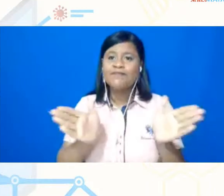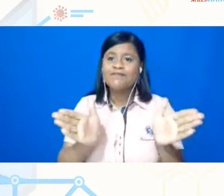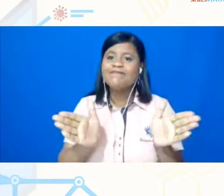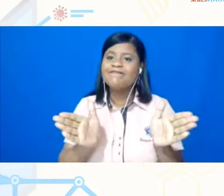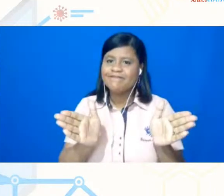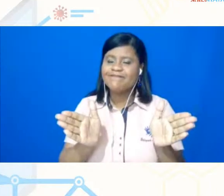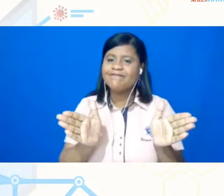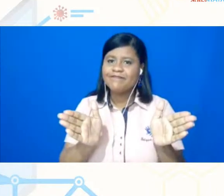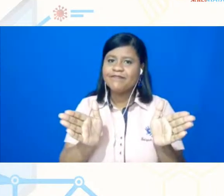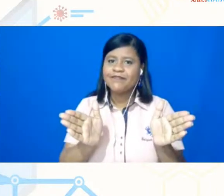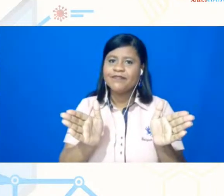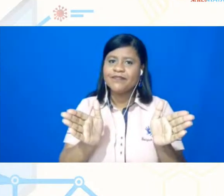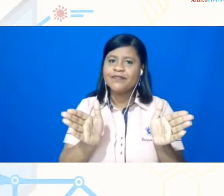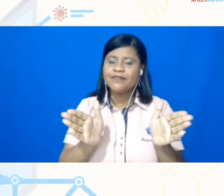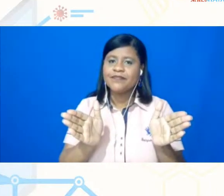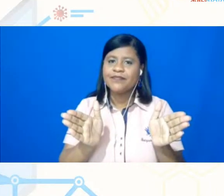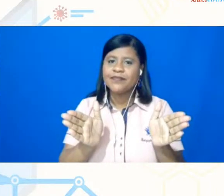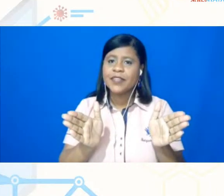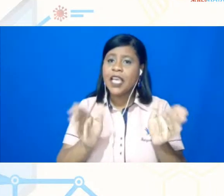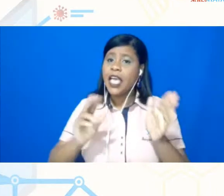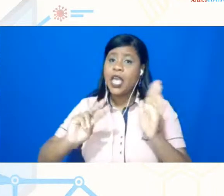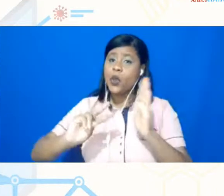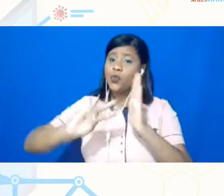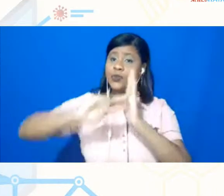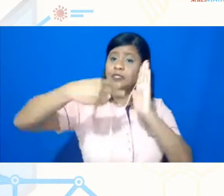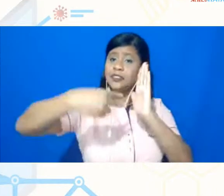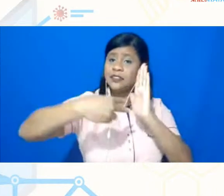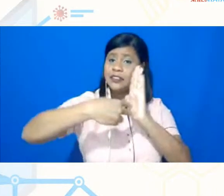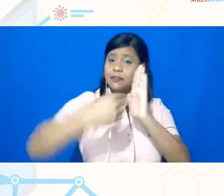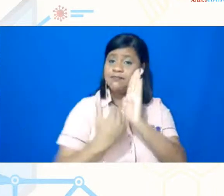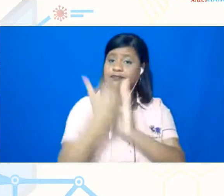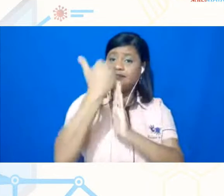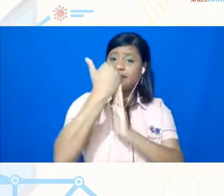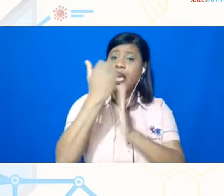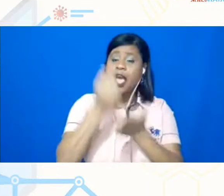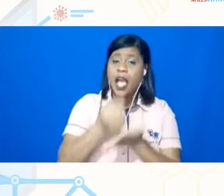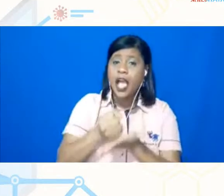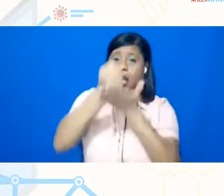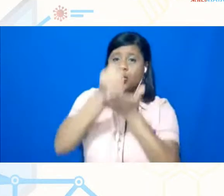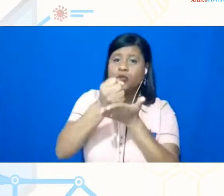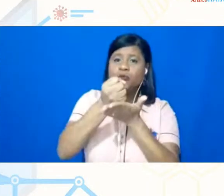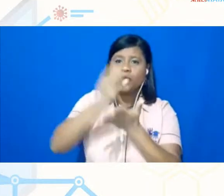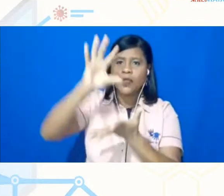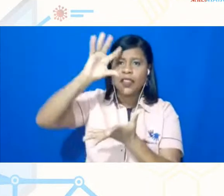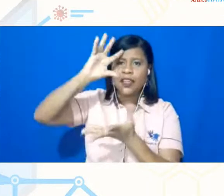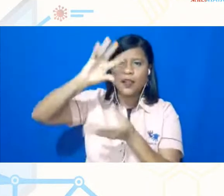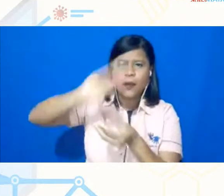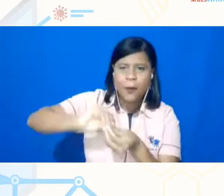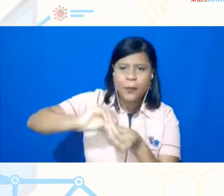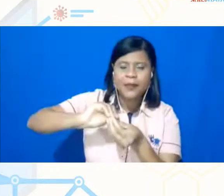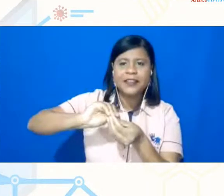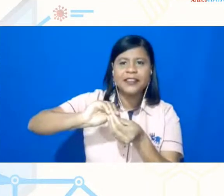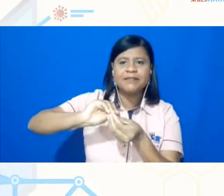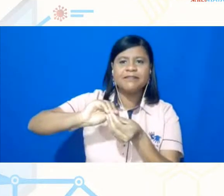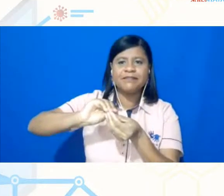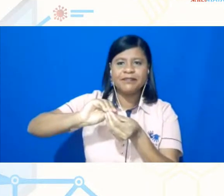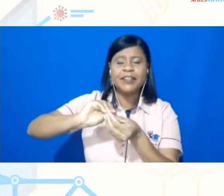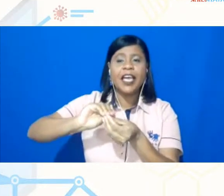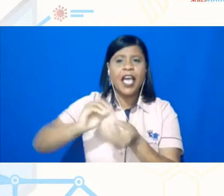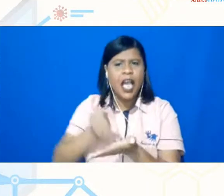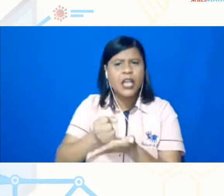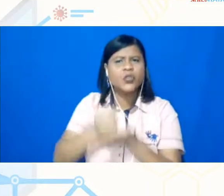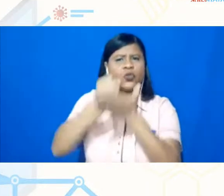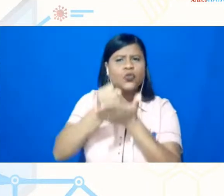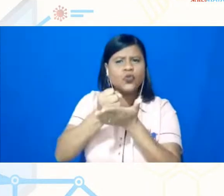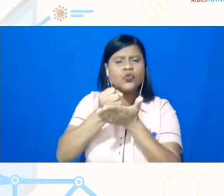enche de significado, ajuda a interpretar, ajuda a entender, ajuda, quem sabe,